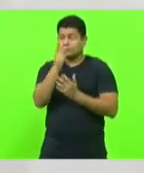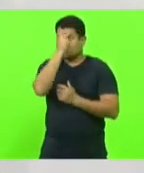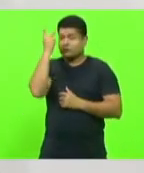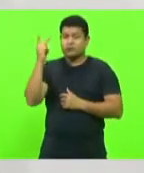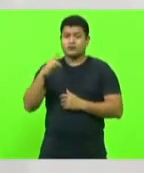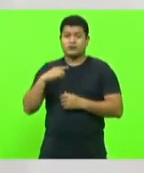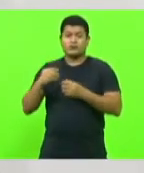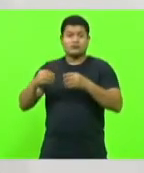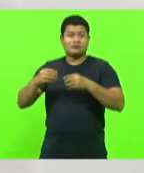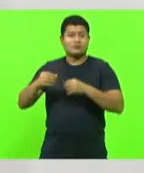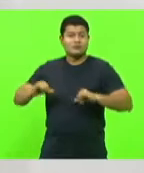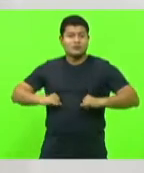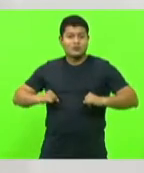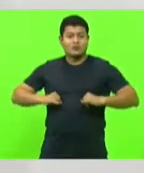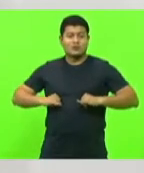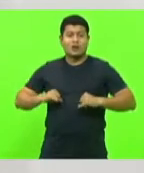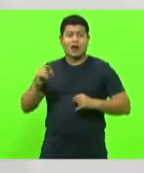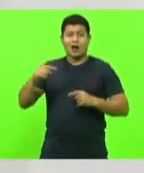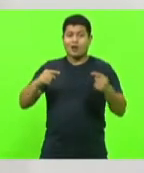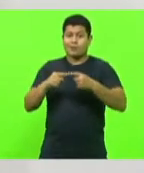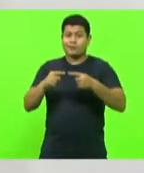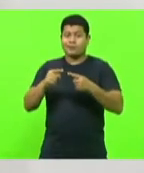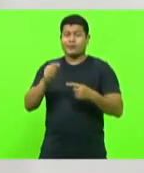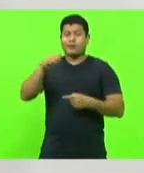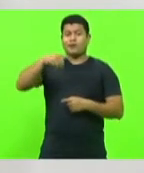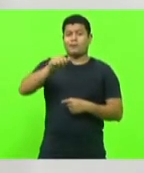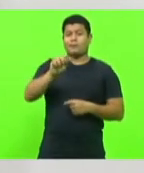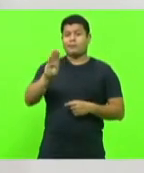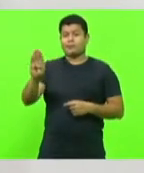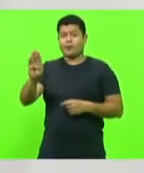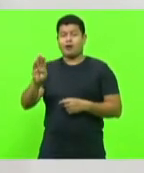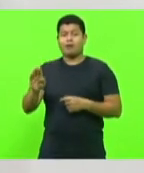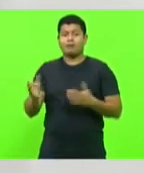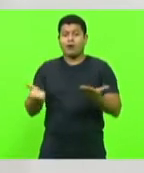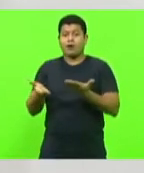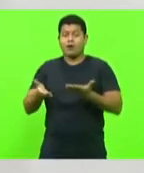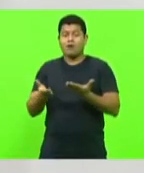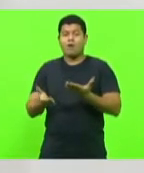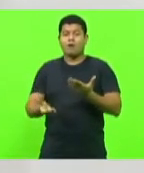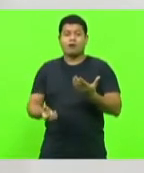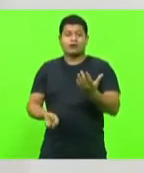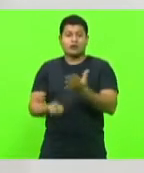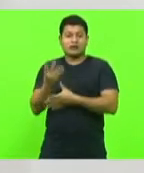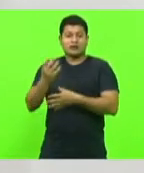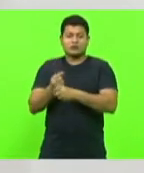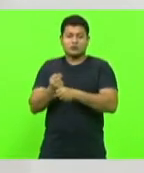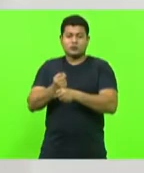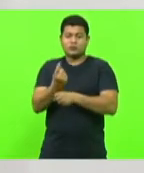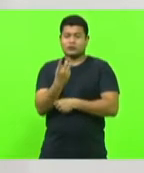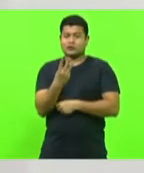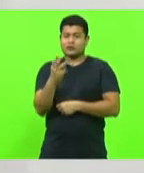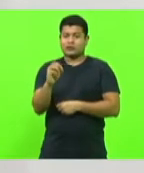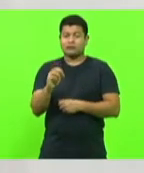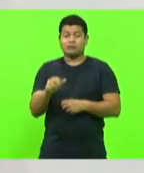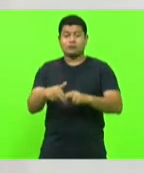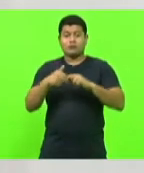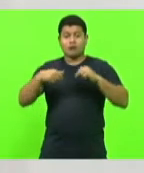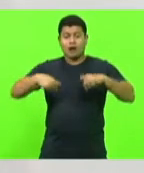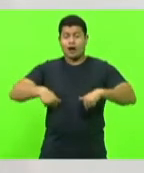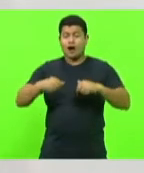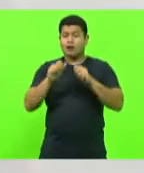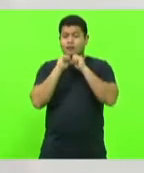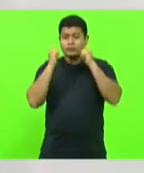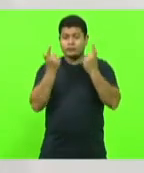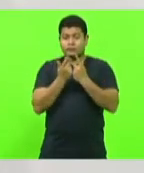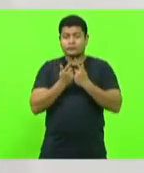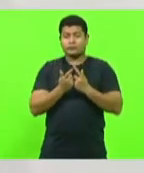a luta do MAB, está completando 30 anos no Brasil. Por isso, esta casa vai homenagear a data com